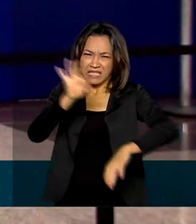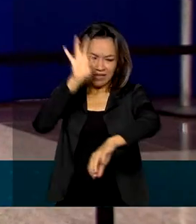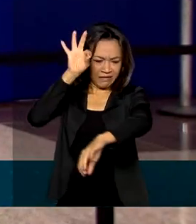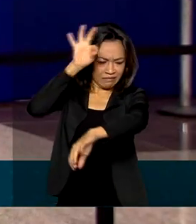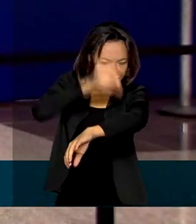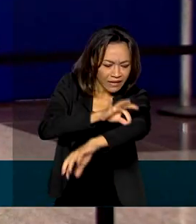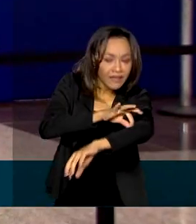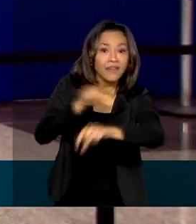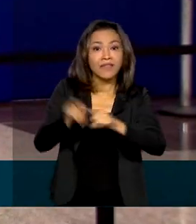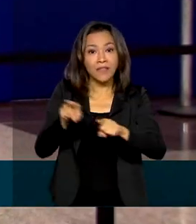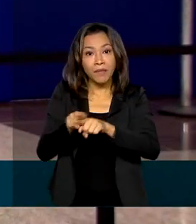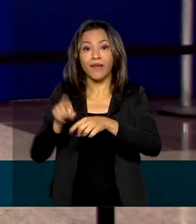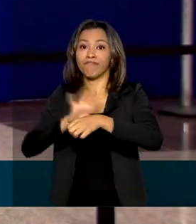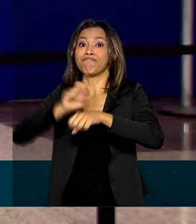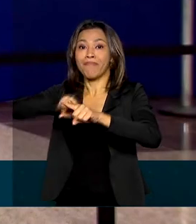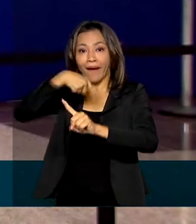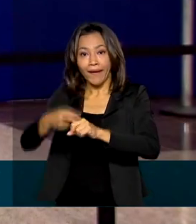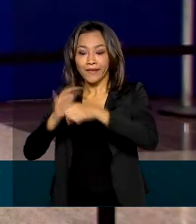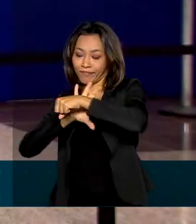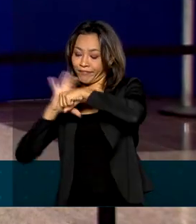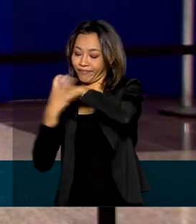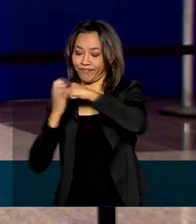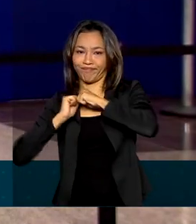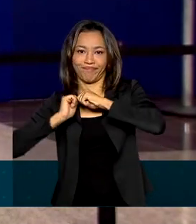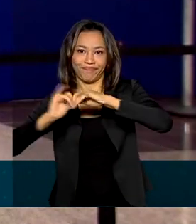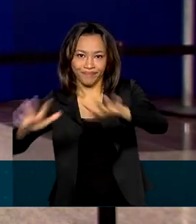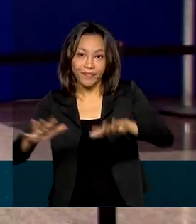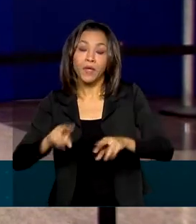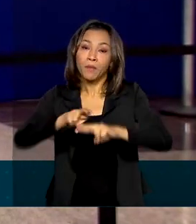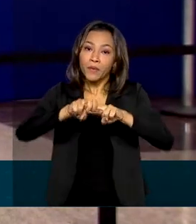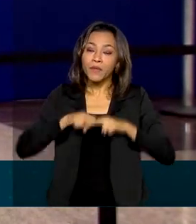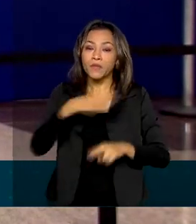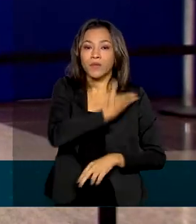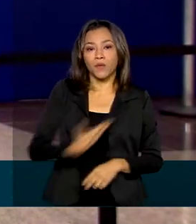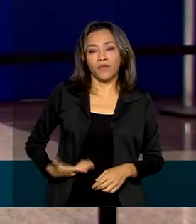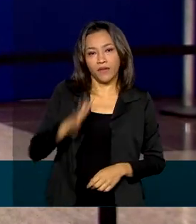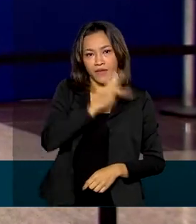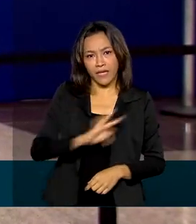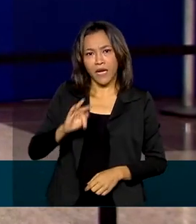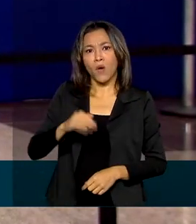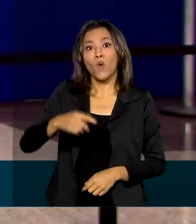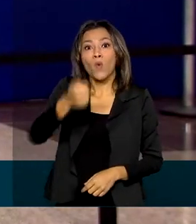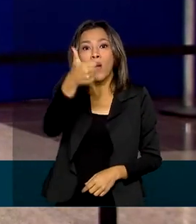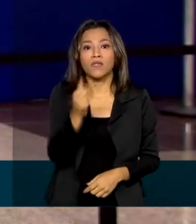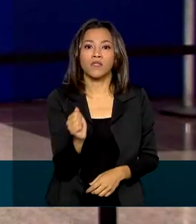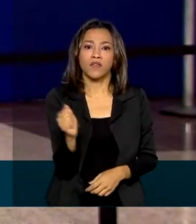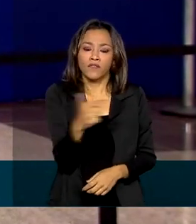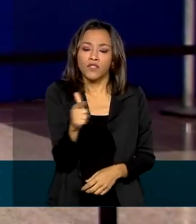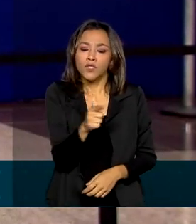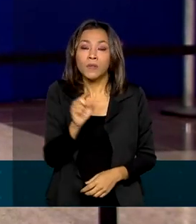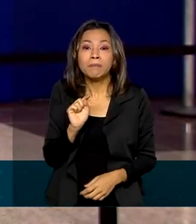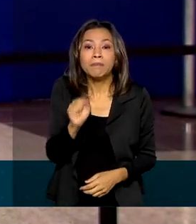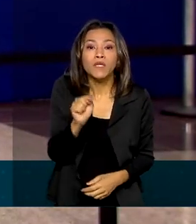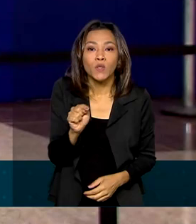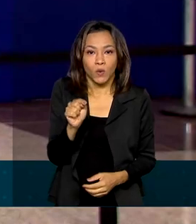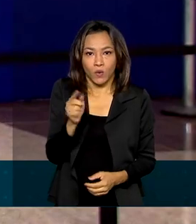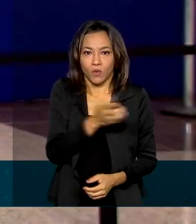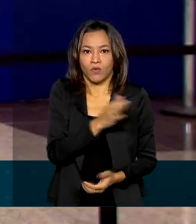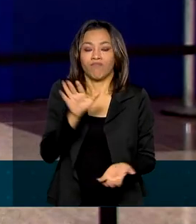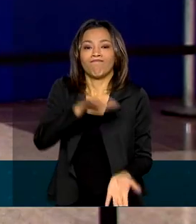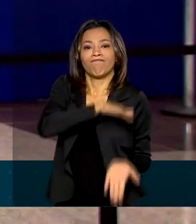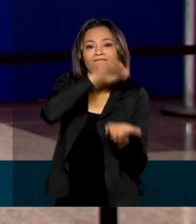de Covid-19. Por isso, governo federal entregou quase 22 mil doses da vacina ao governo local para